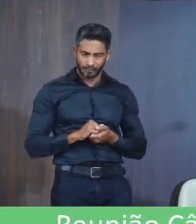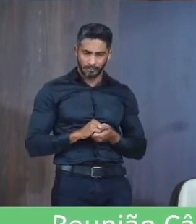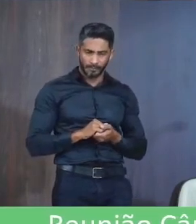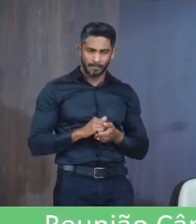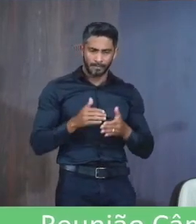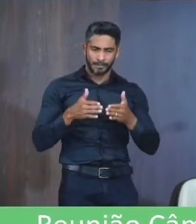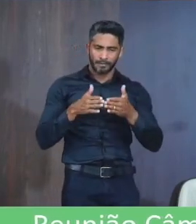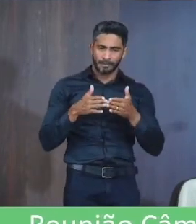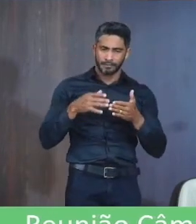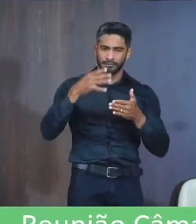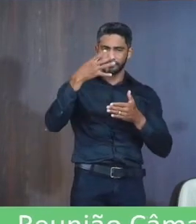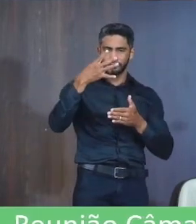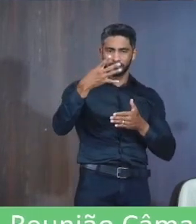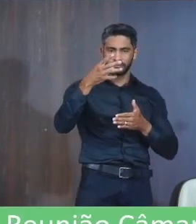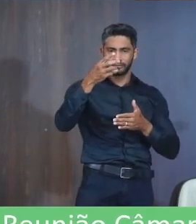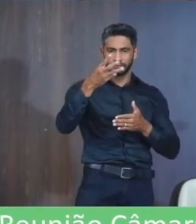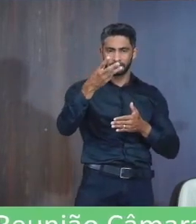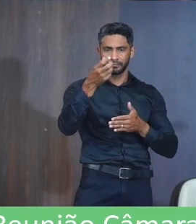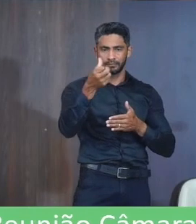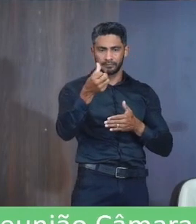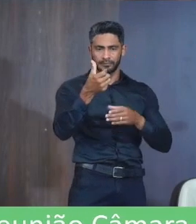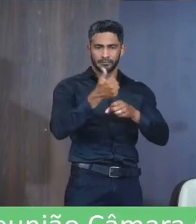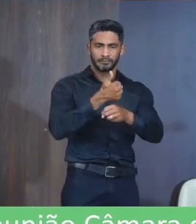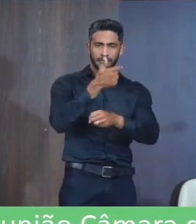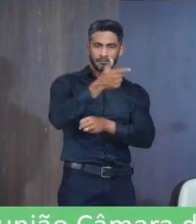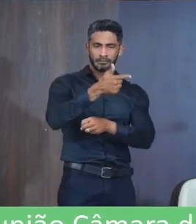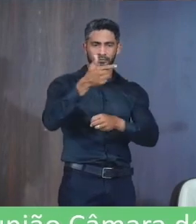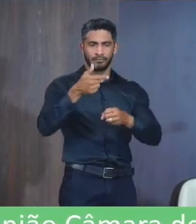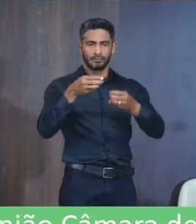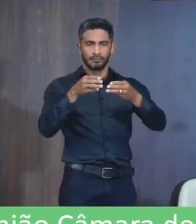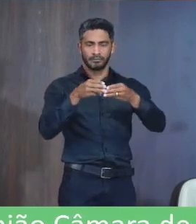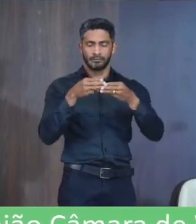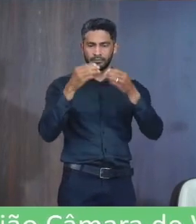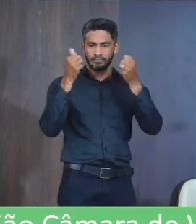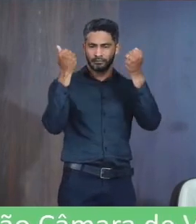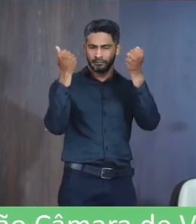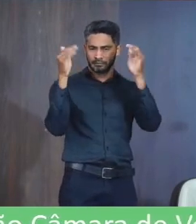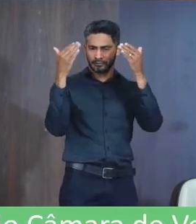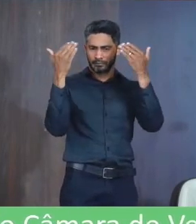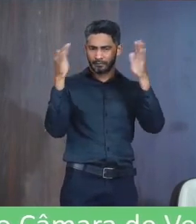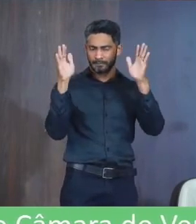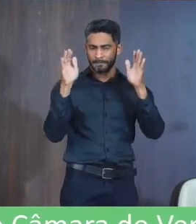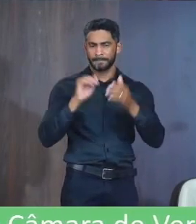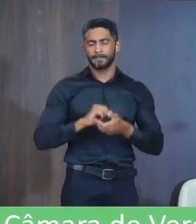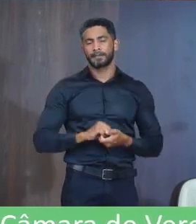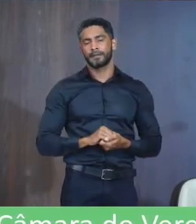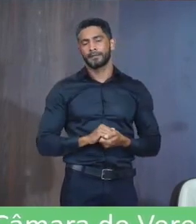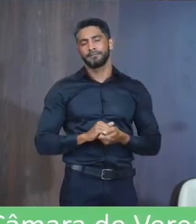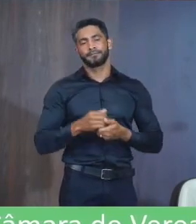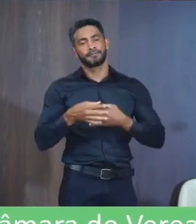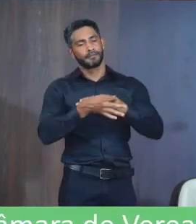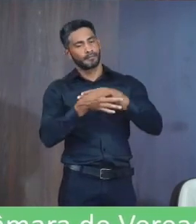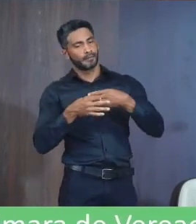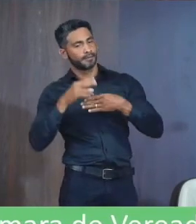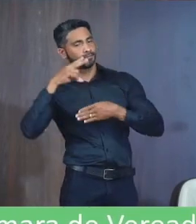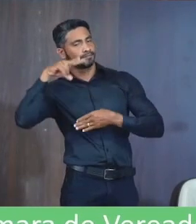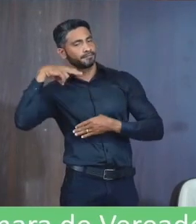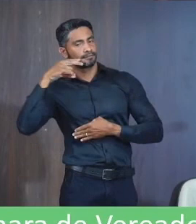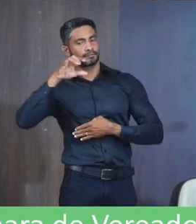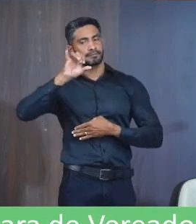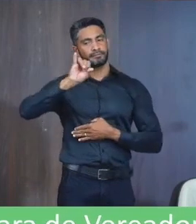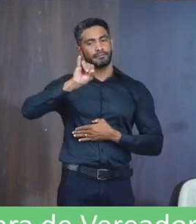Requerimento 436 2022 Moção De aplausos Autoria Vereadora